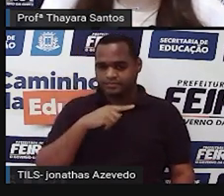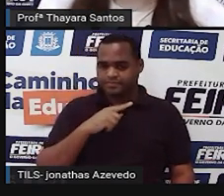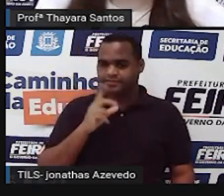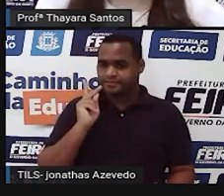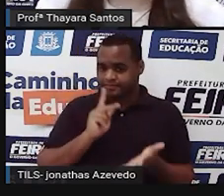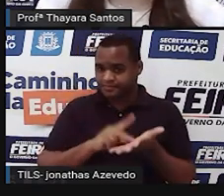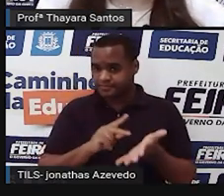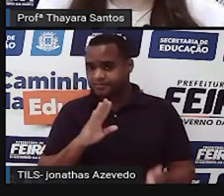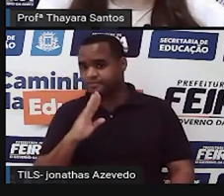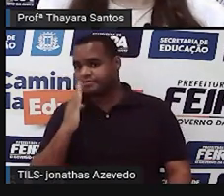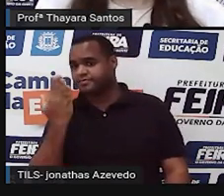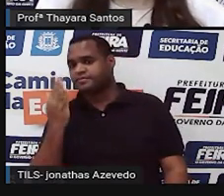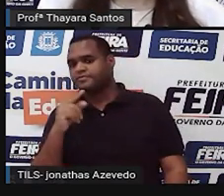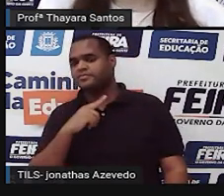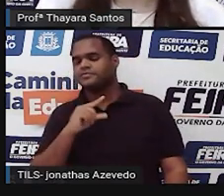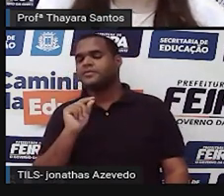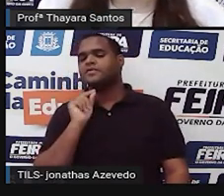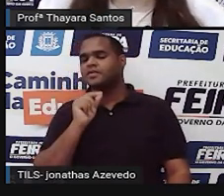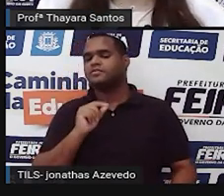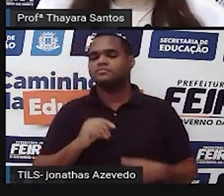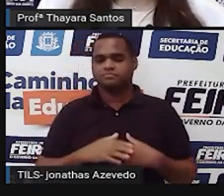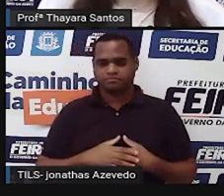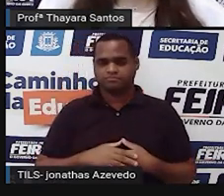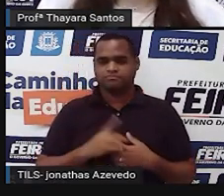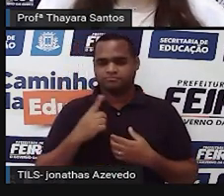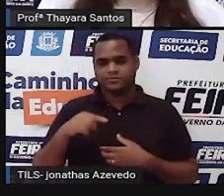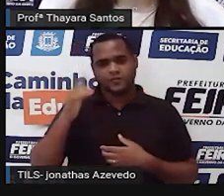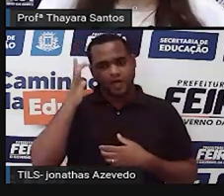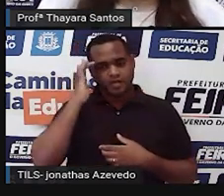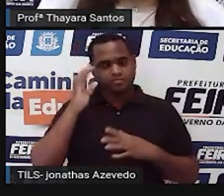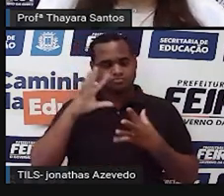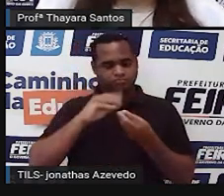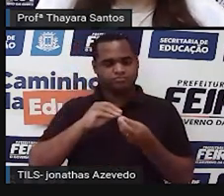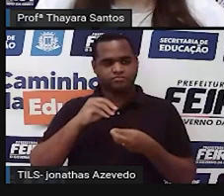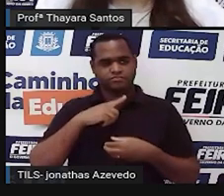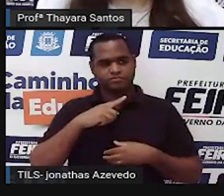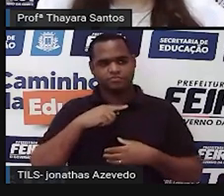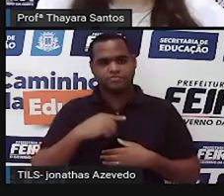verdadeira ou não era? É isso que a gente acha lá na conclusão.